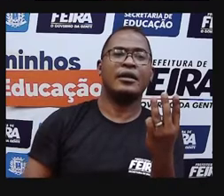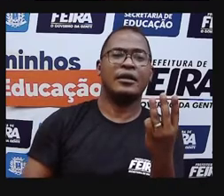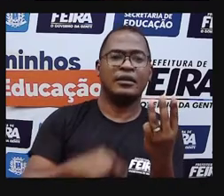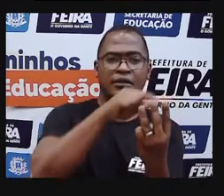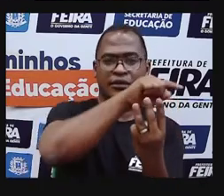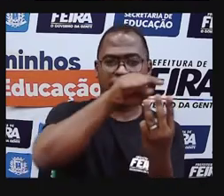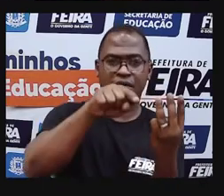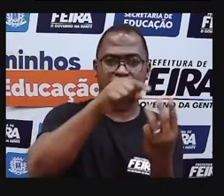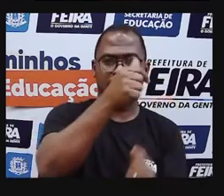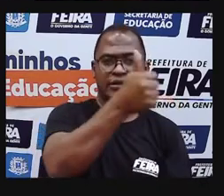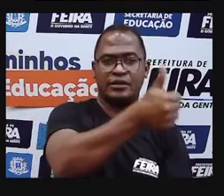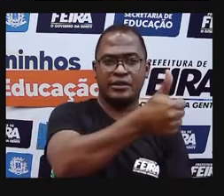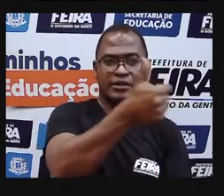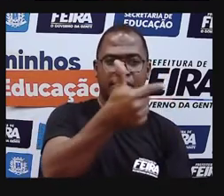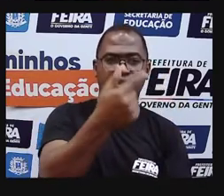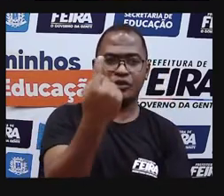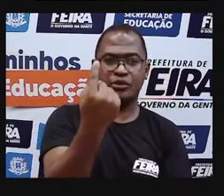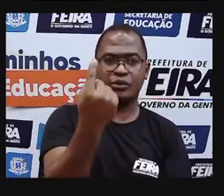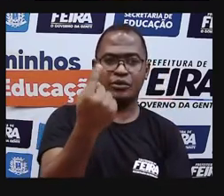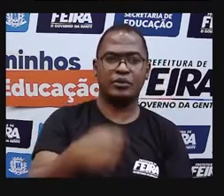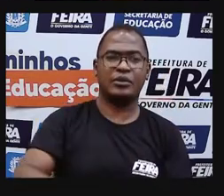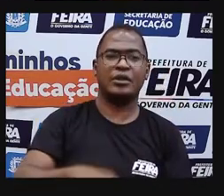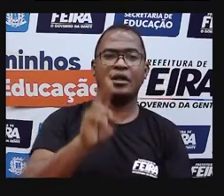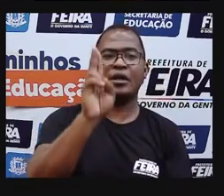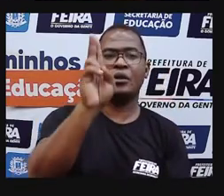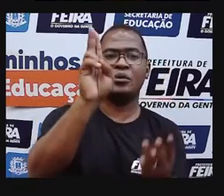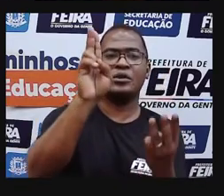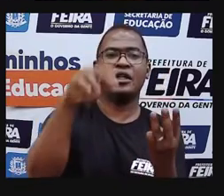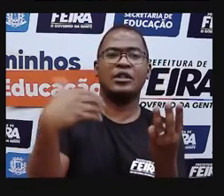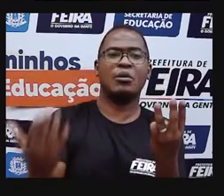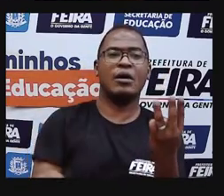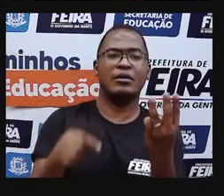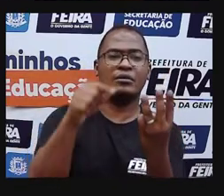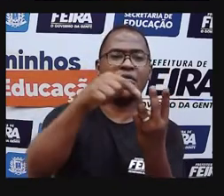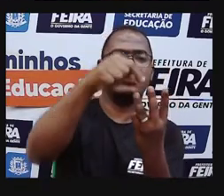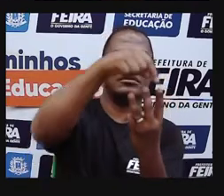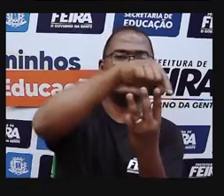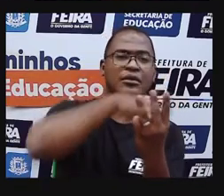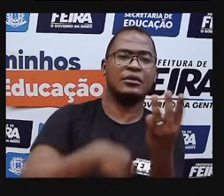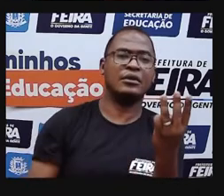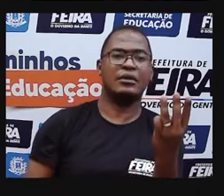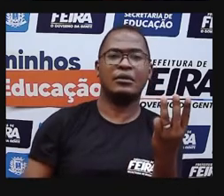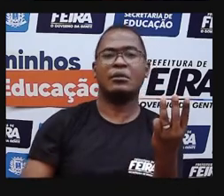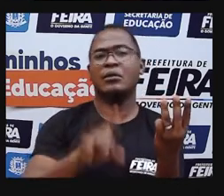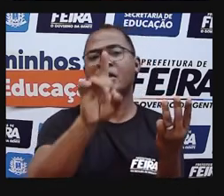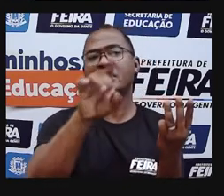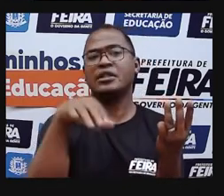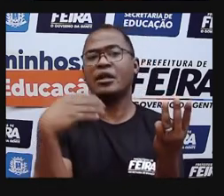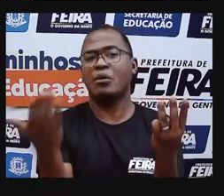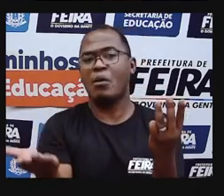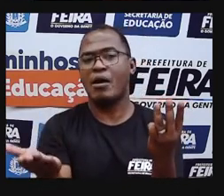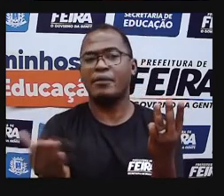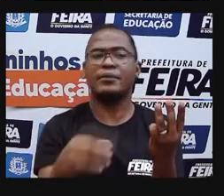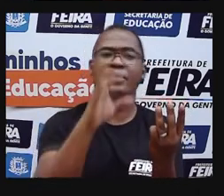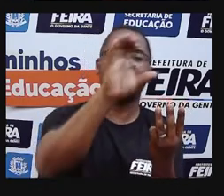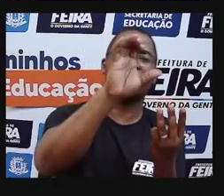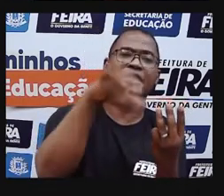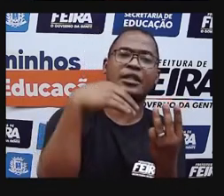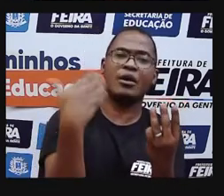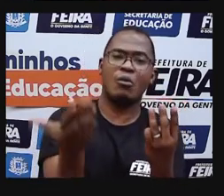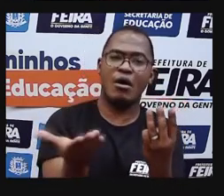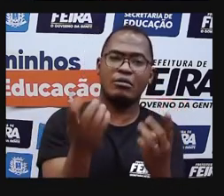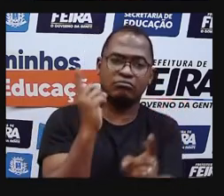do número 121? Qual é a unidade? Qual é a dezena? Qual é a centena? Vocês conseguem facilmente identificar?